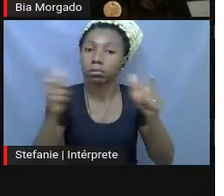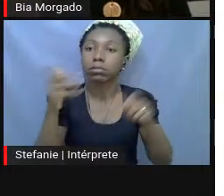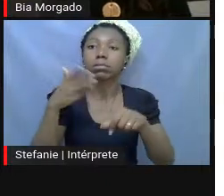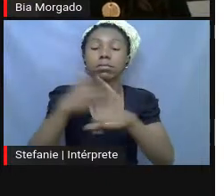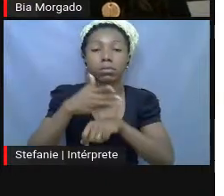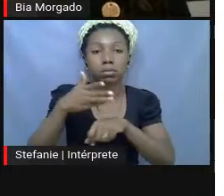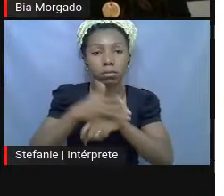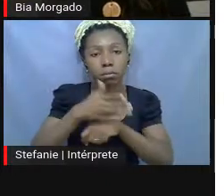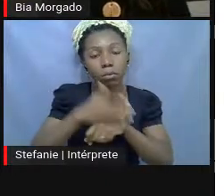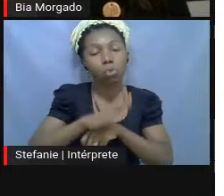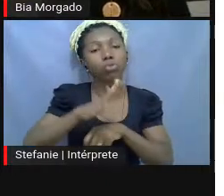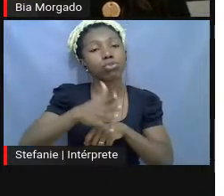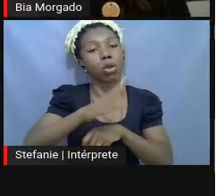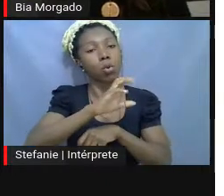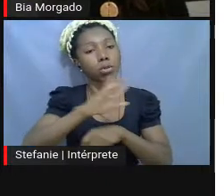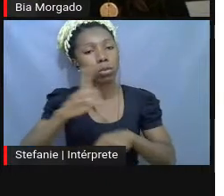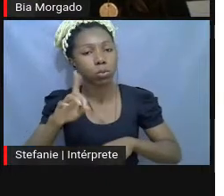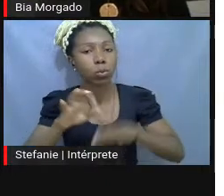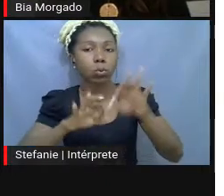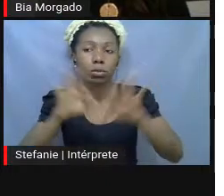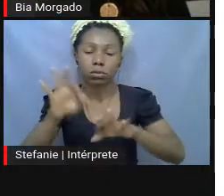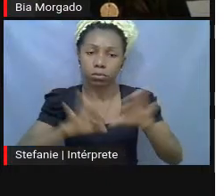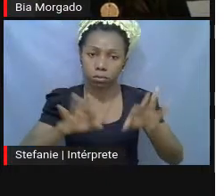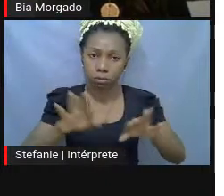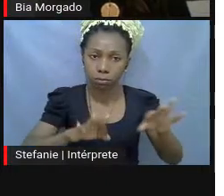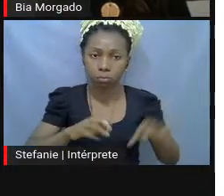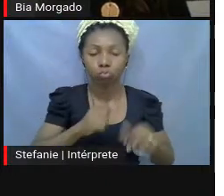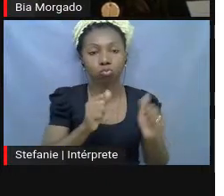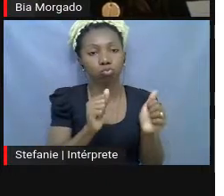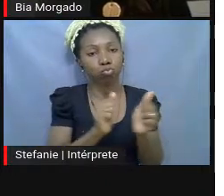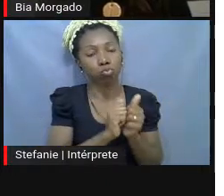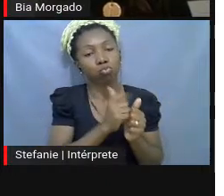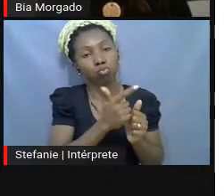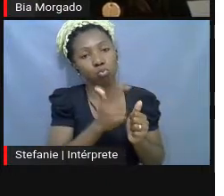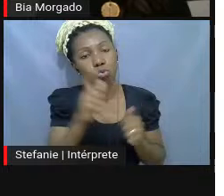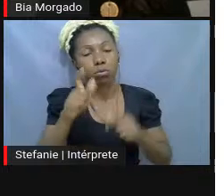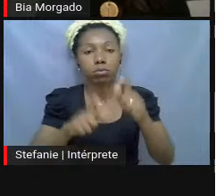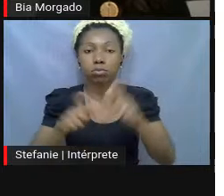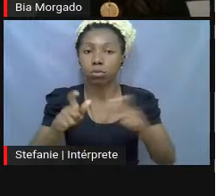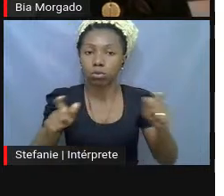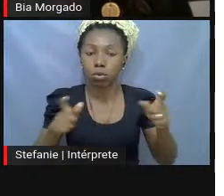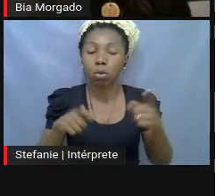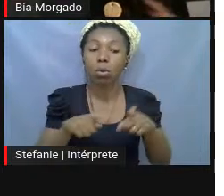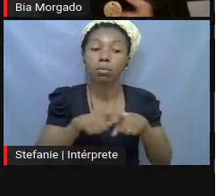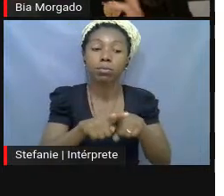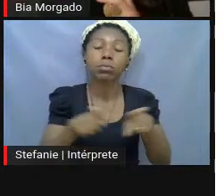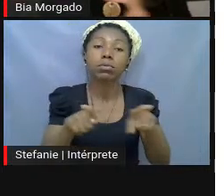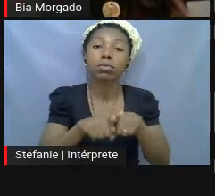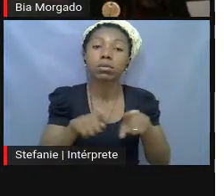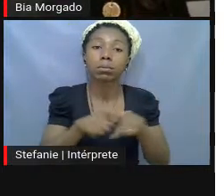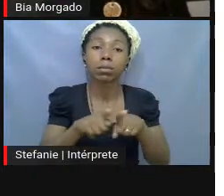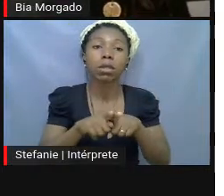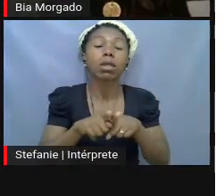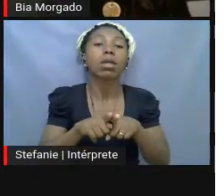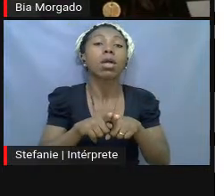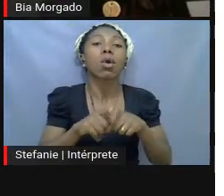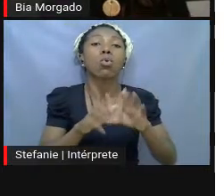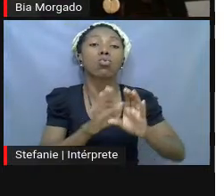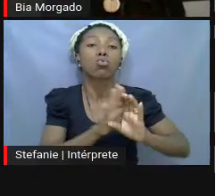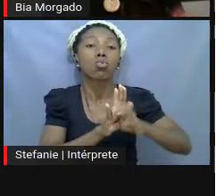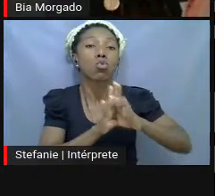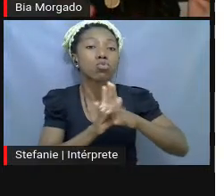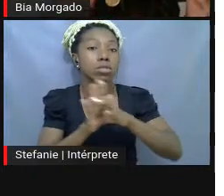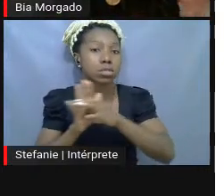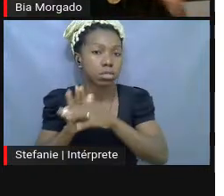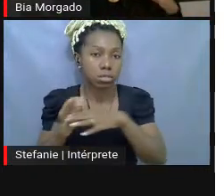idealizado, coordenado e organizado, junto com outras pessoas, e ao mesmo tempo, fala obras que ele criou e conceitos que ele criou.